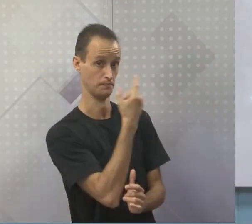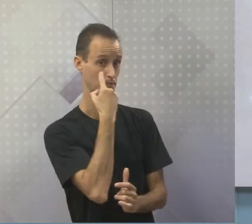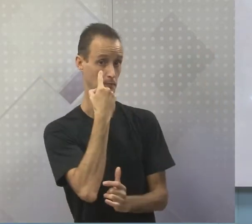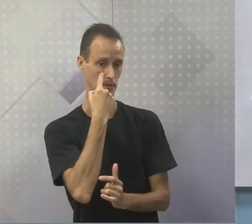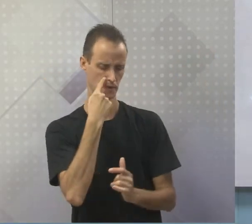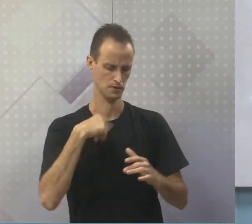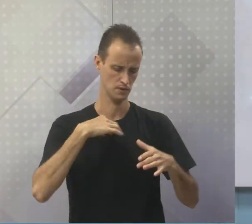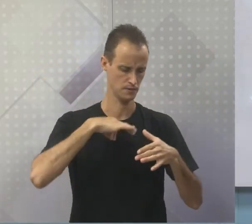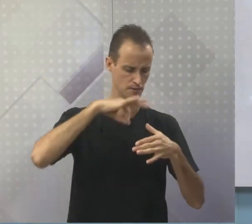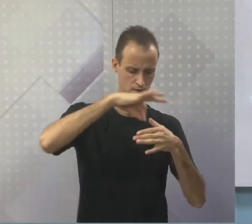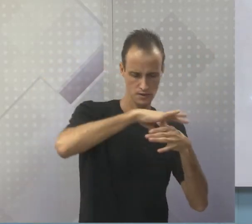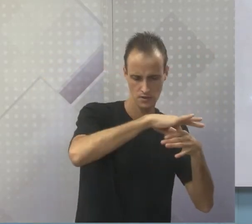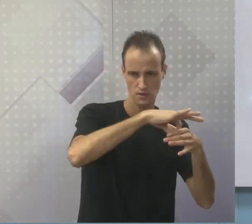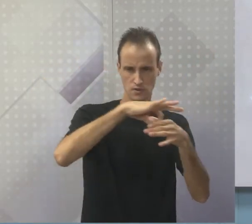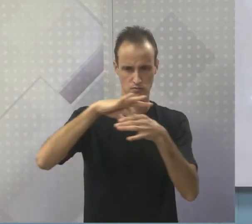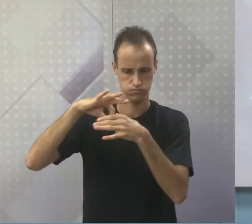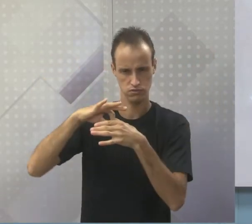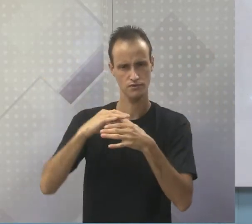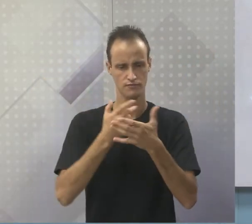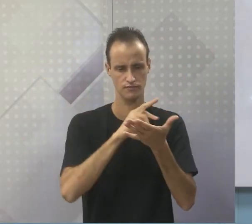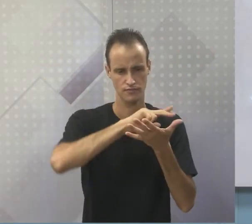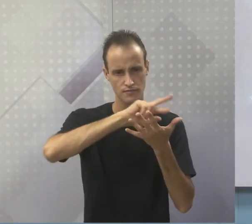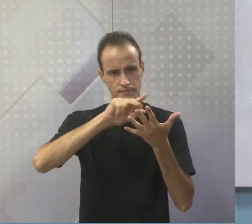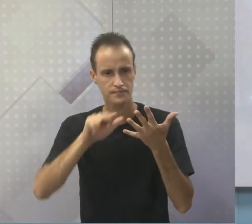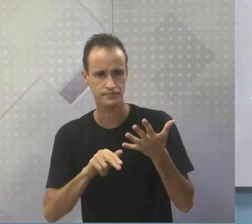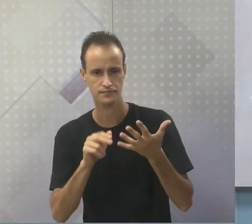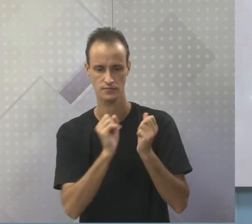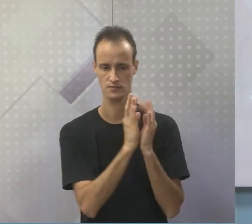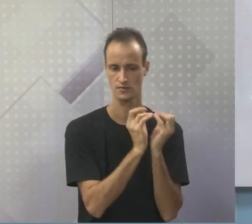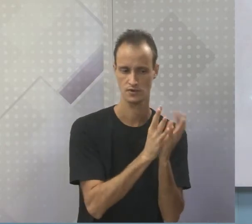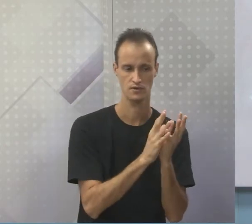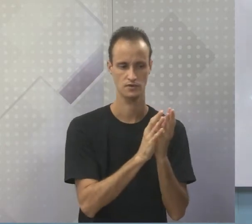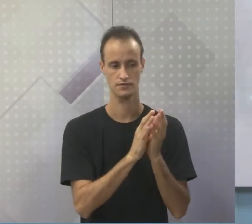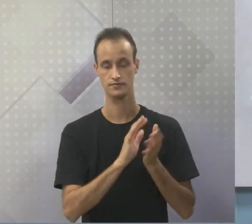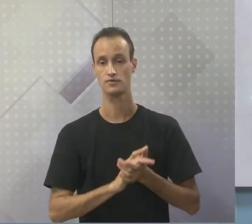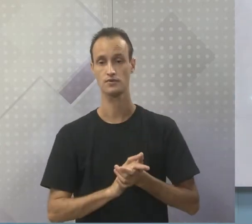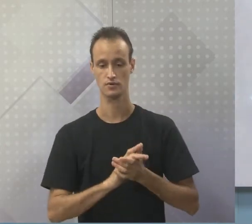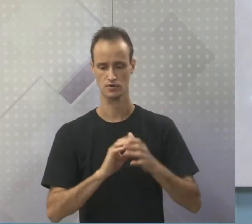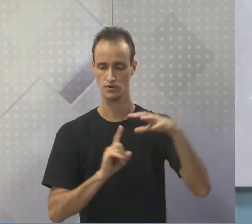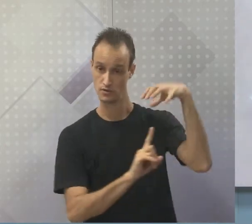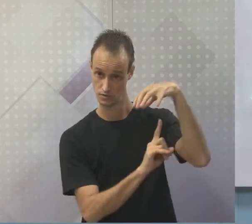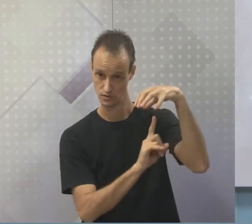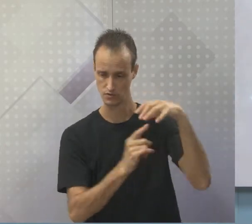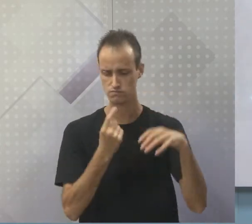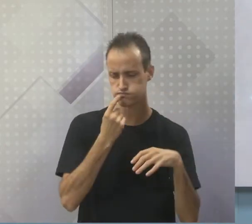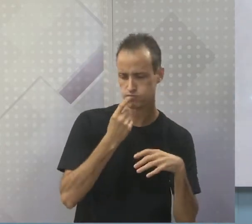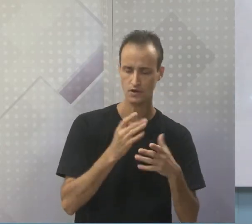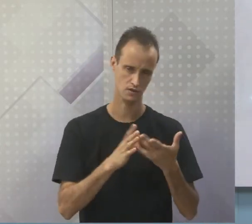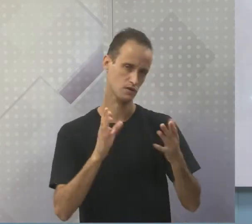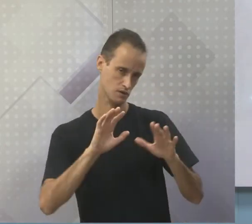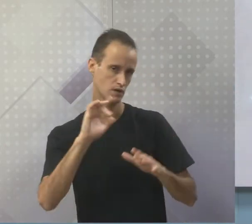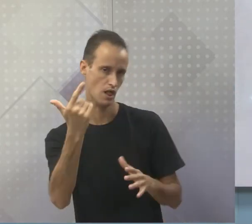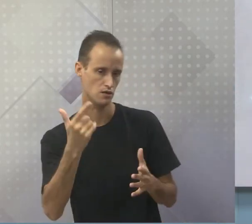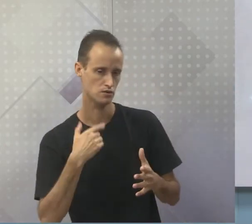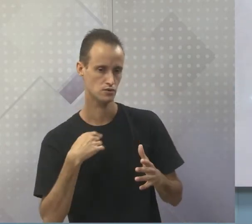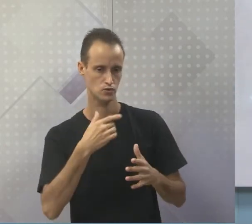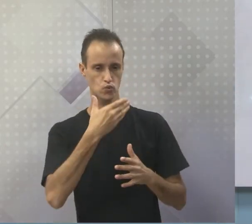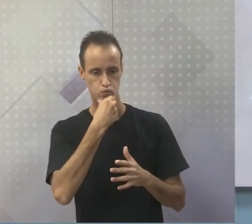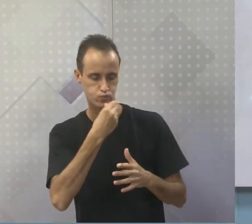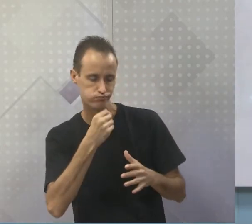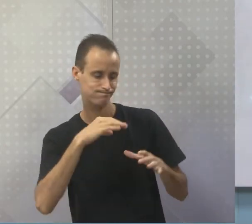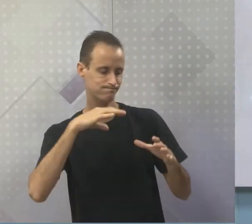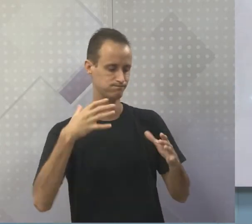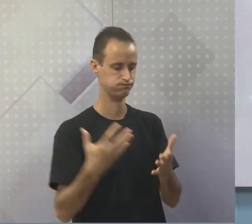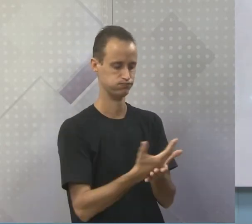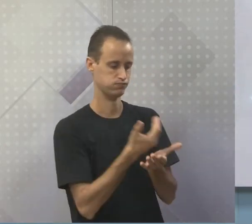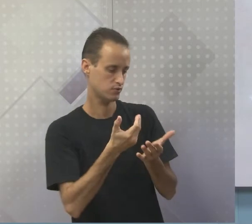cebola, de alface, algumas hortaliças. E aí, que abastece é a feira local. Lógico, o agricultor vai tirar parte para o consumo próprio,